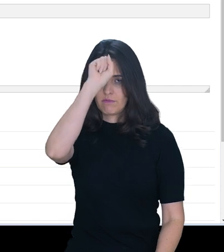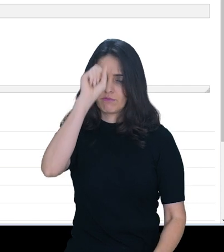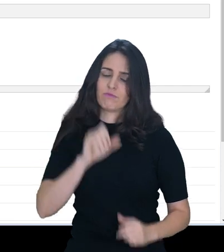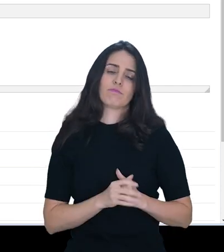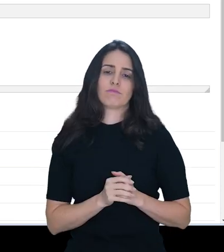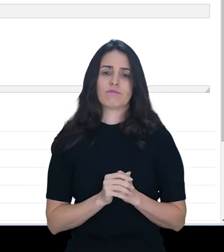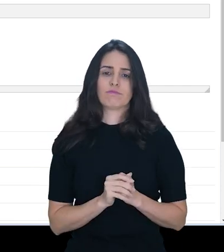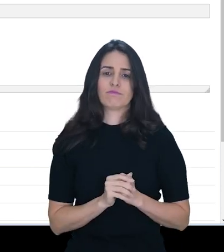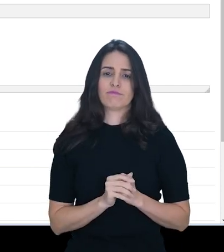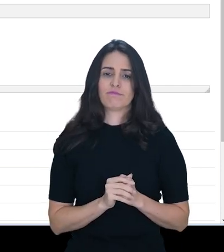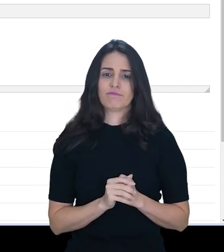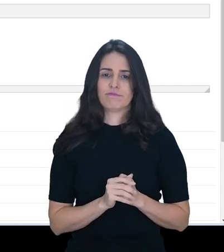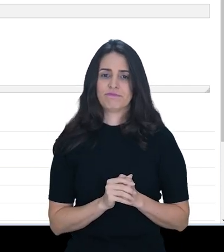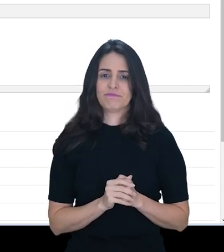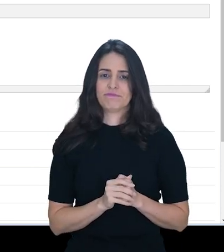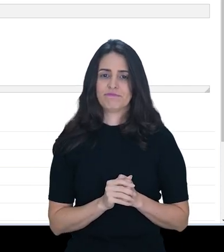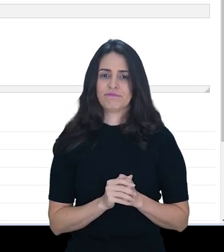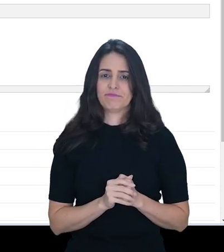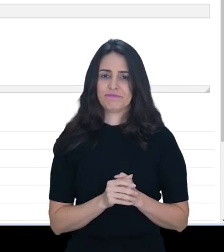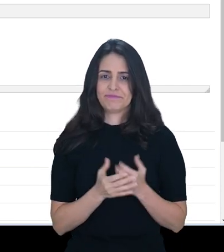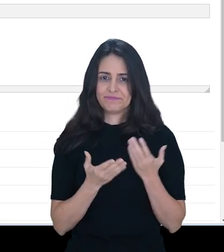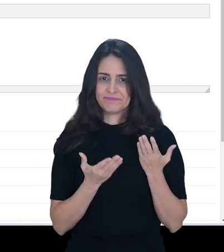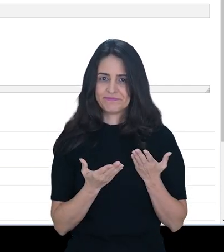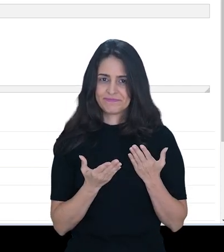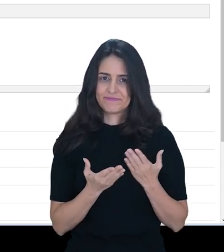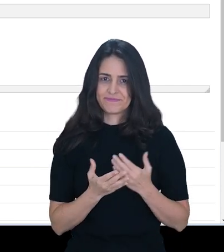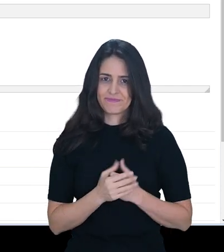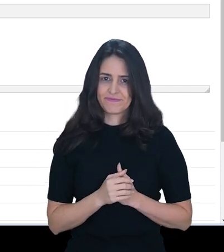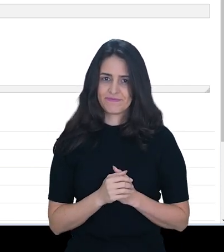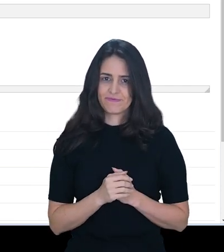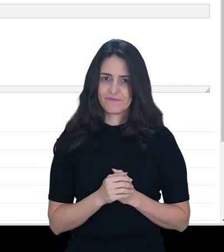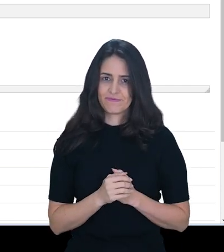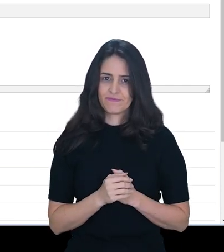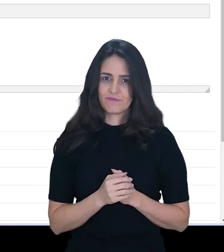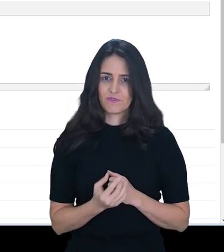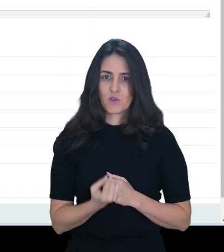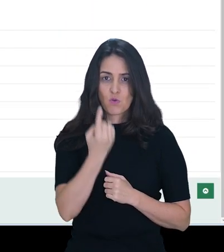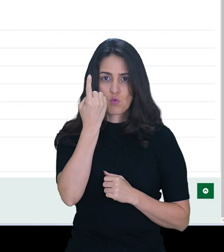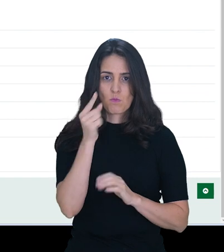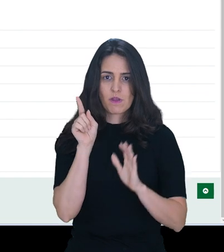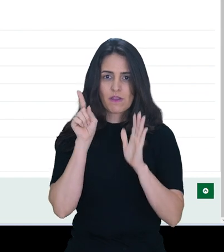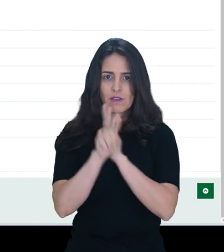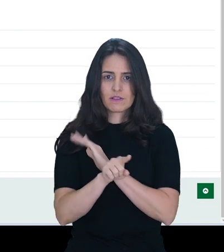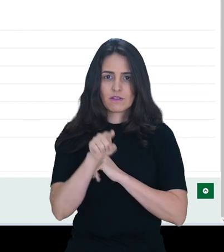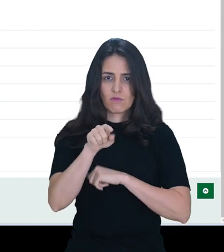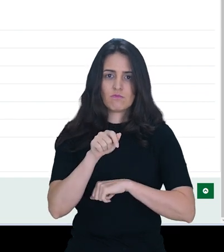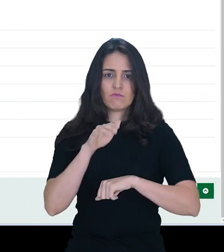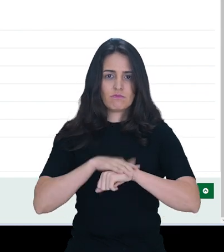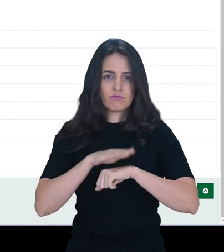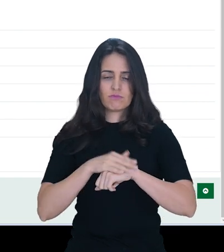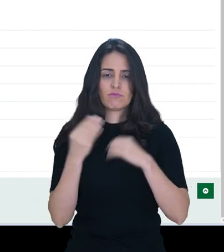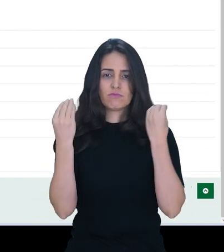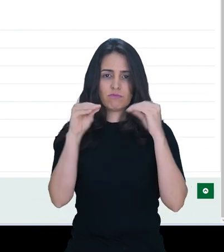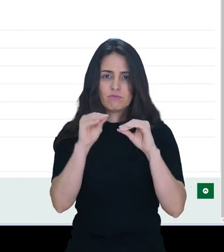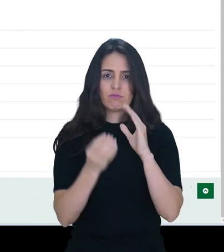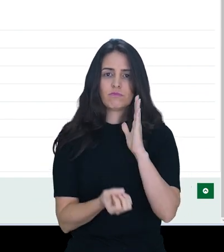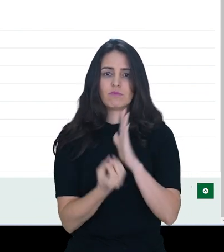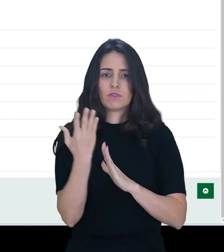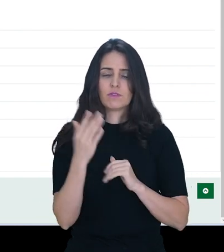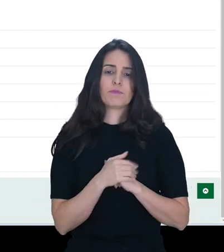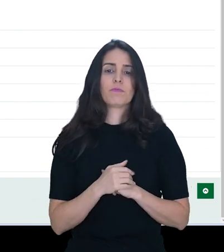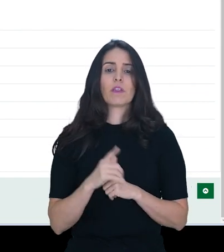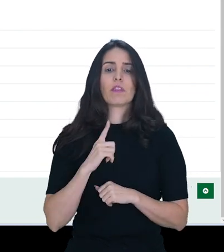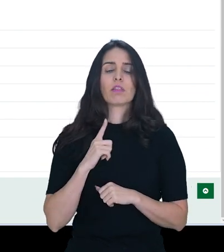questão, o diário, que vai ser elaborada por você. Temos